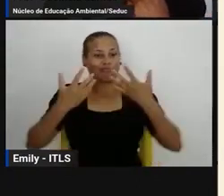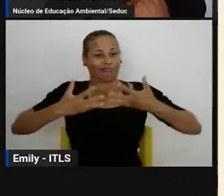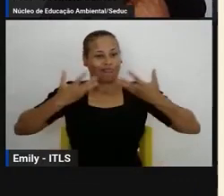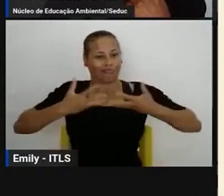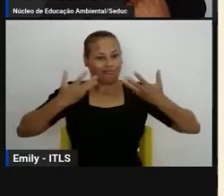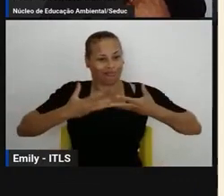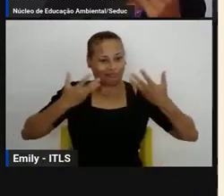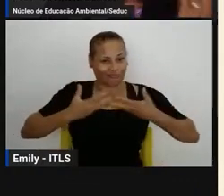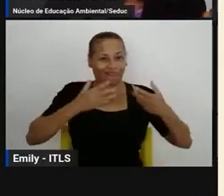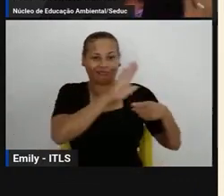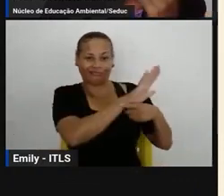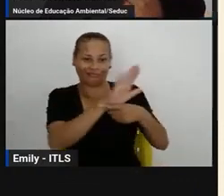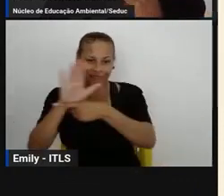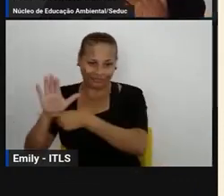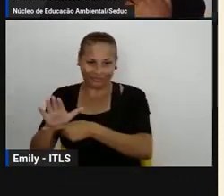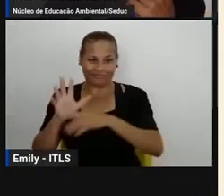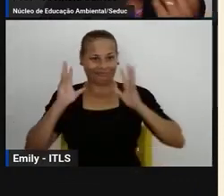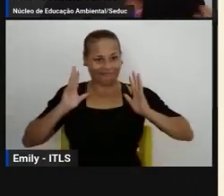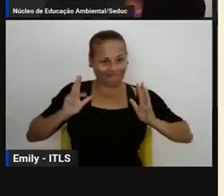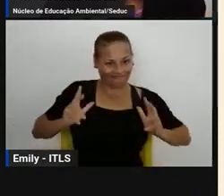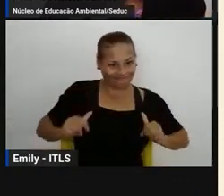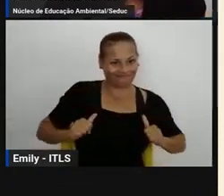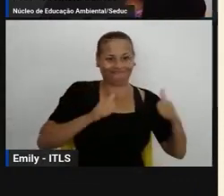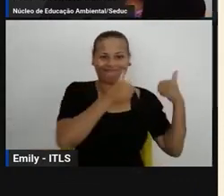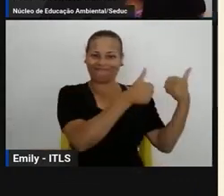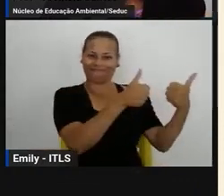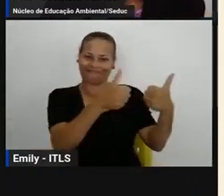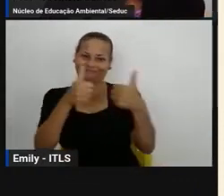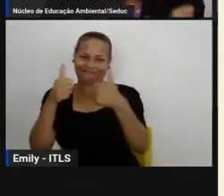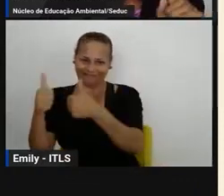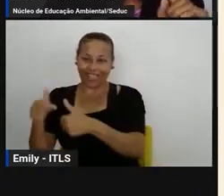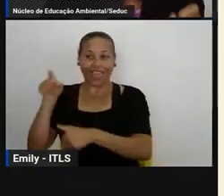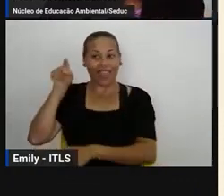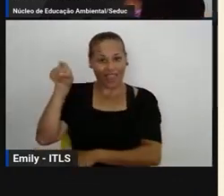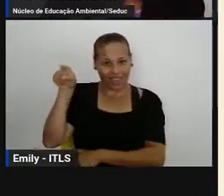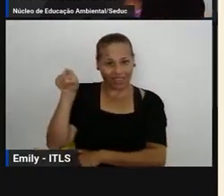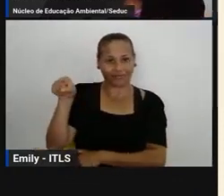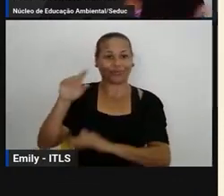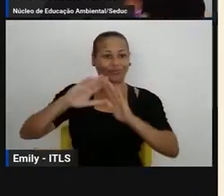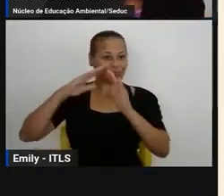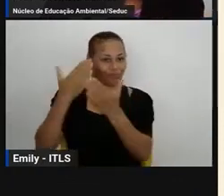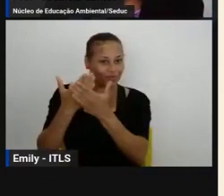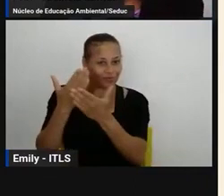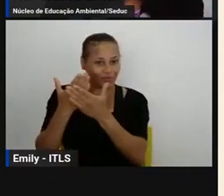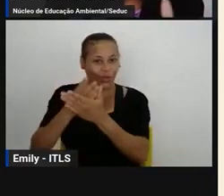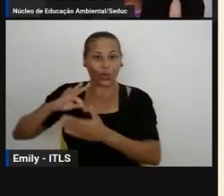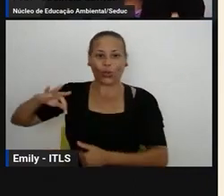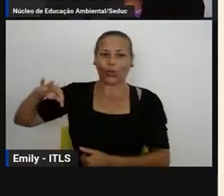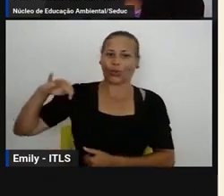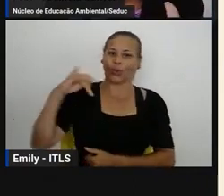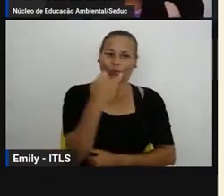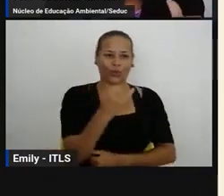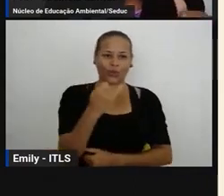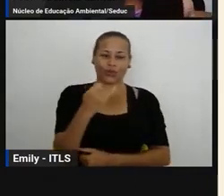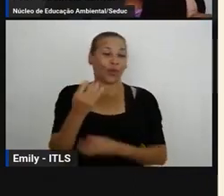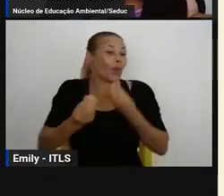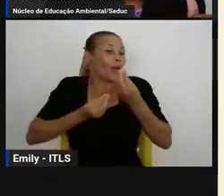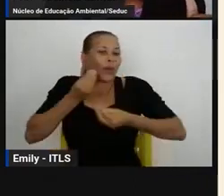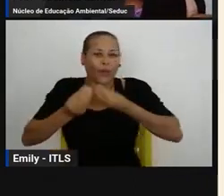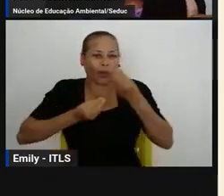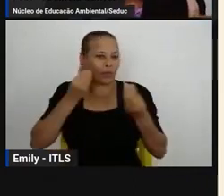18,8% de 16 respostas acharam excelente o desenvolvimento da campanha 37,5% muito bom